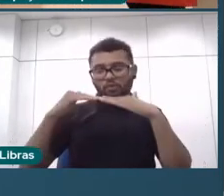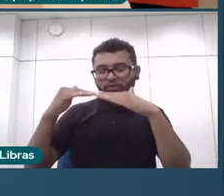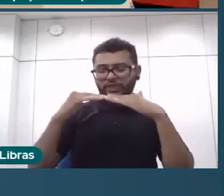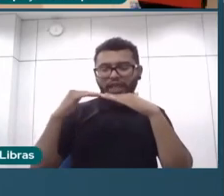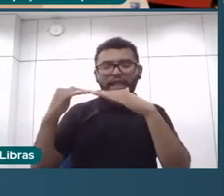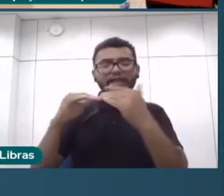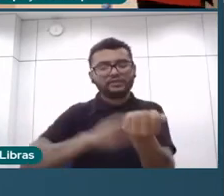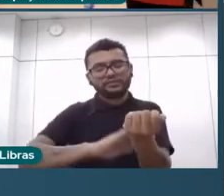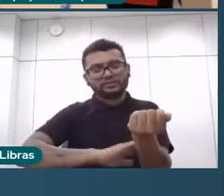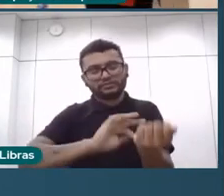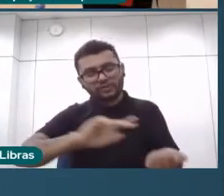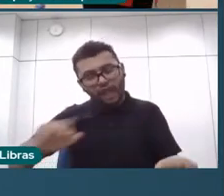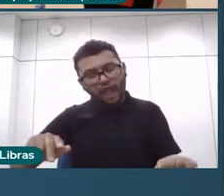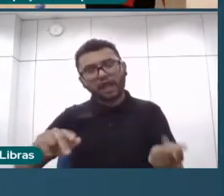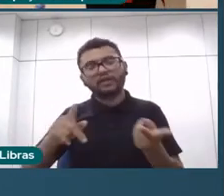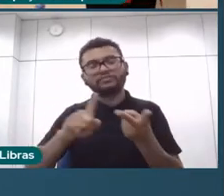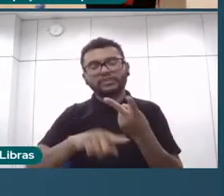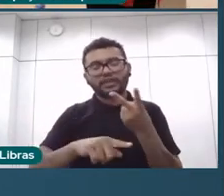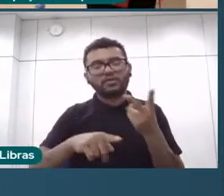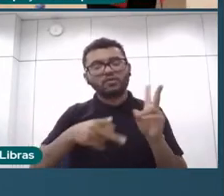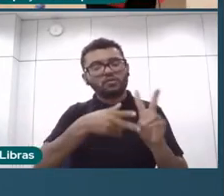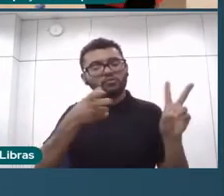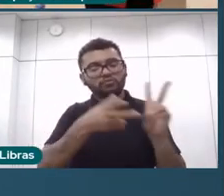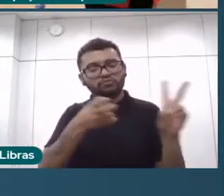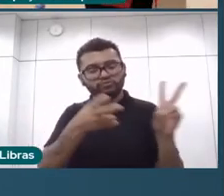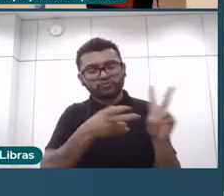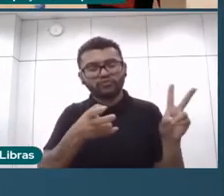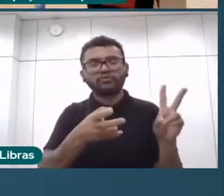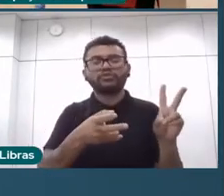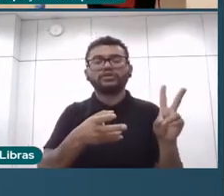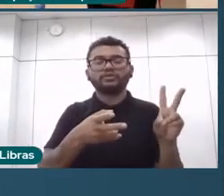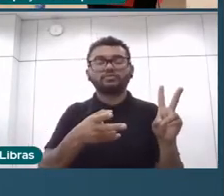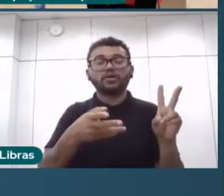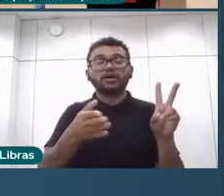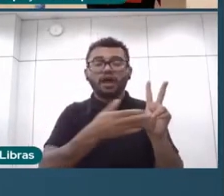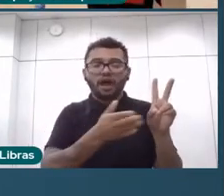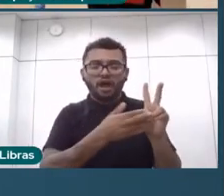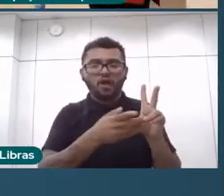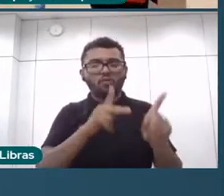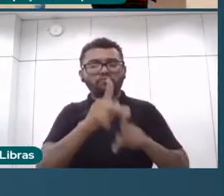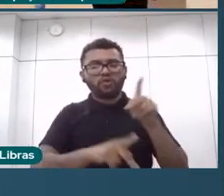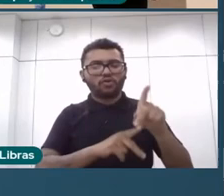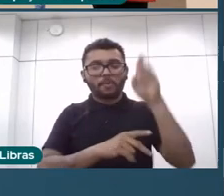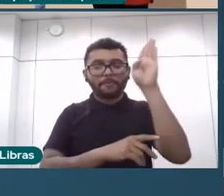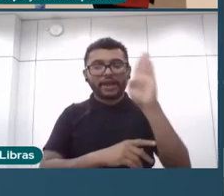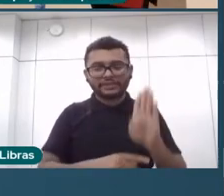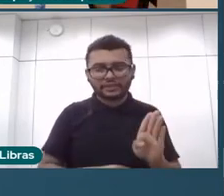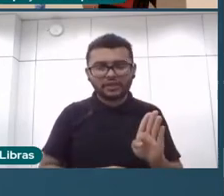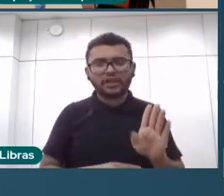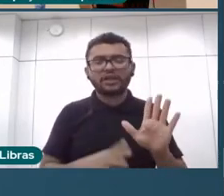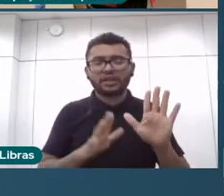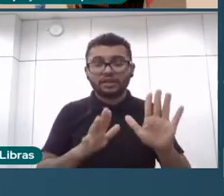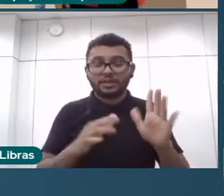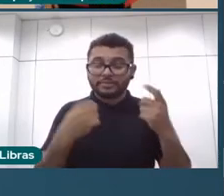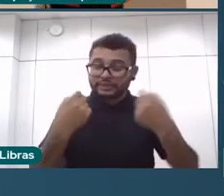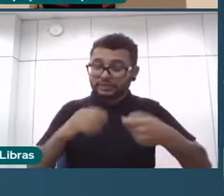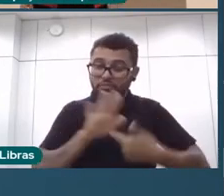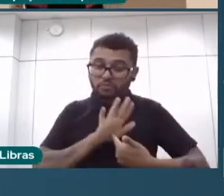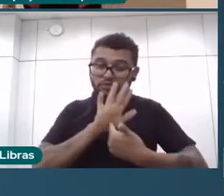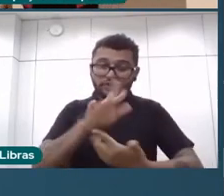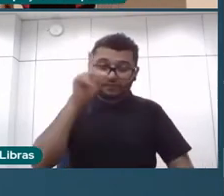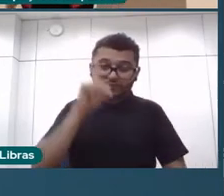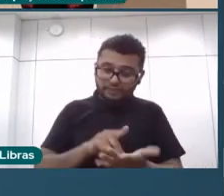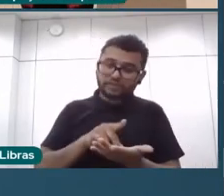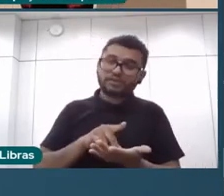percentual tende a ser muito maior que de povos indígenas, até pela proporção na população brasileira, mas a linha ali tem que aparecer, de fato,